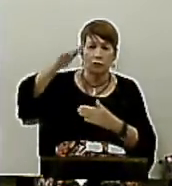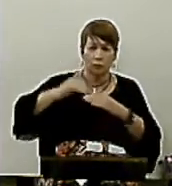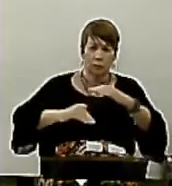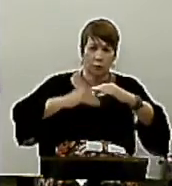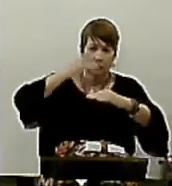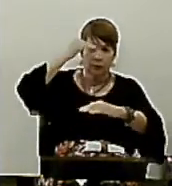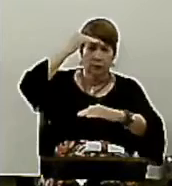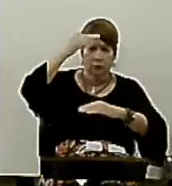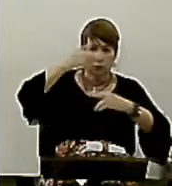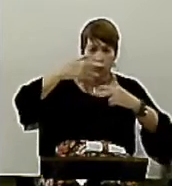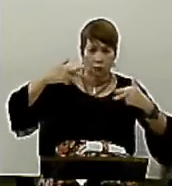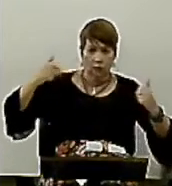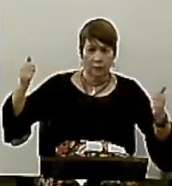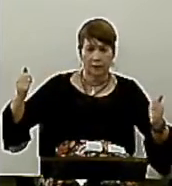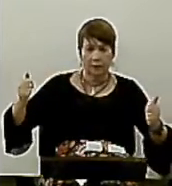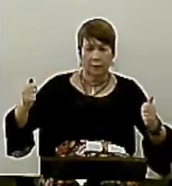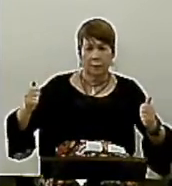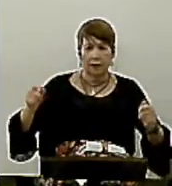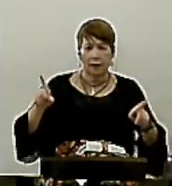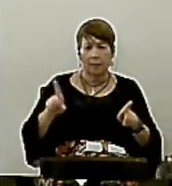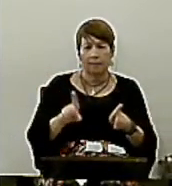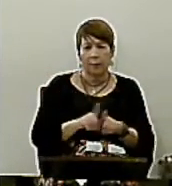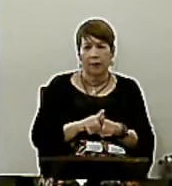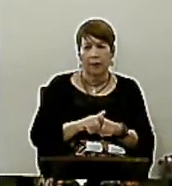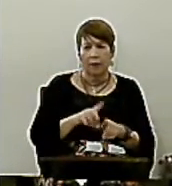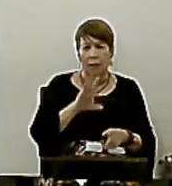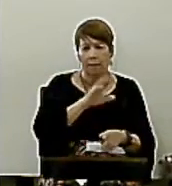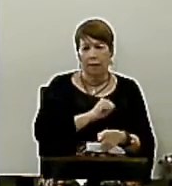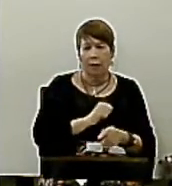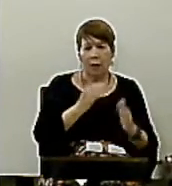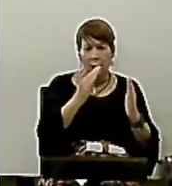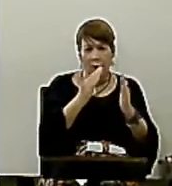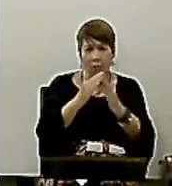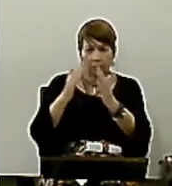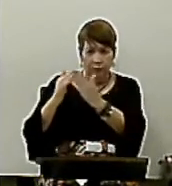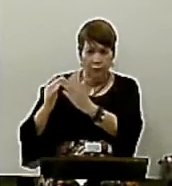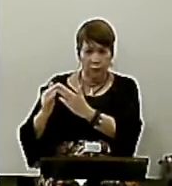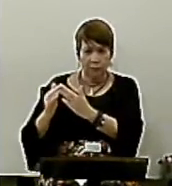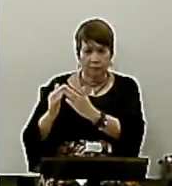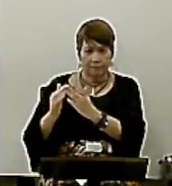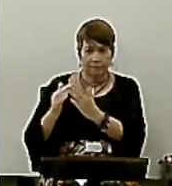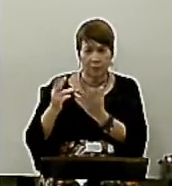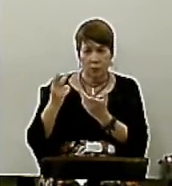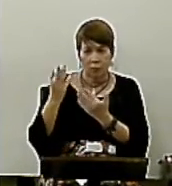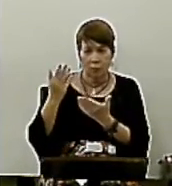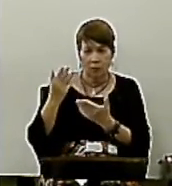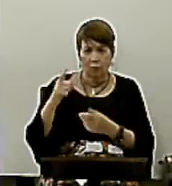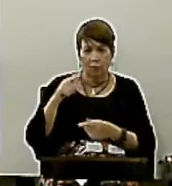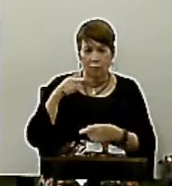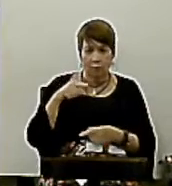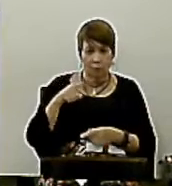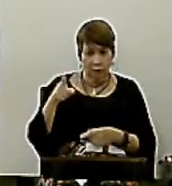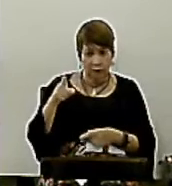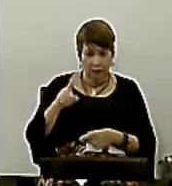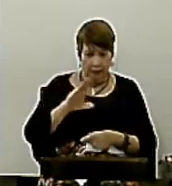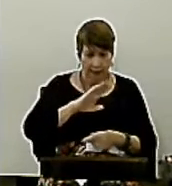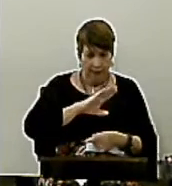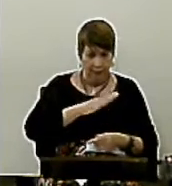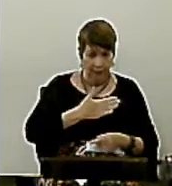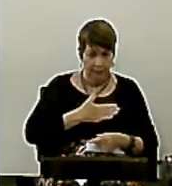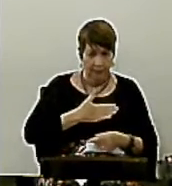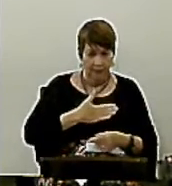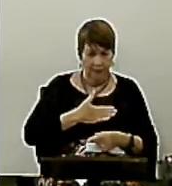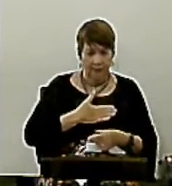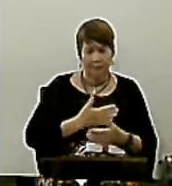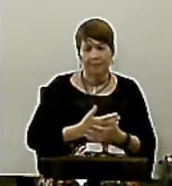a ti mesmo Nós devemos aprender A amar os outros Do mesmo jeito Que